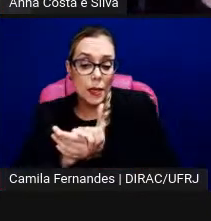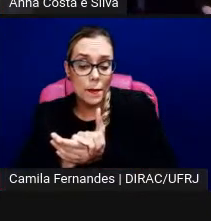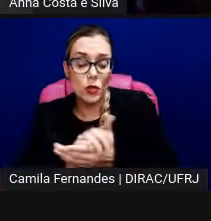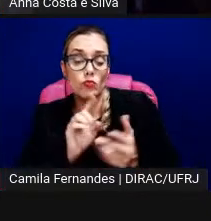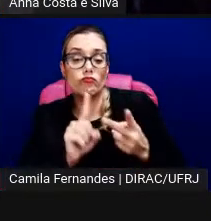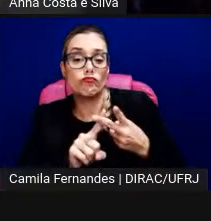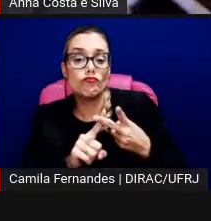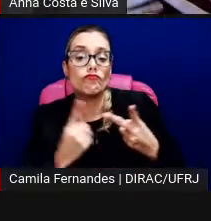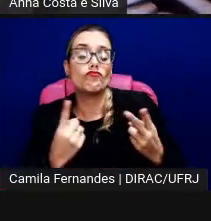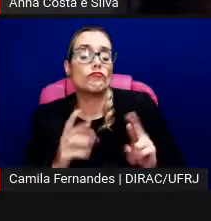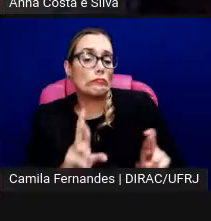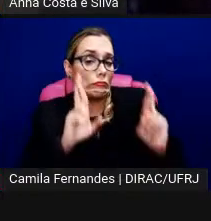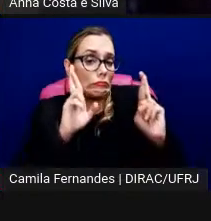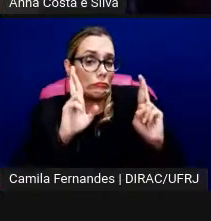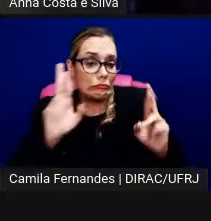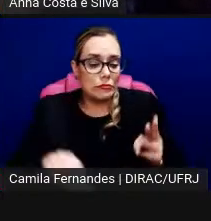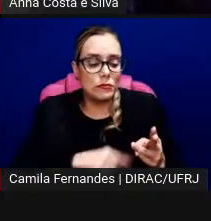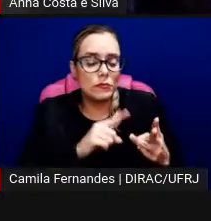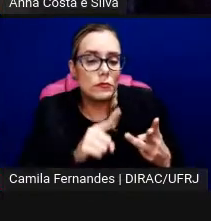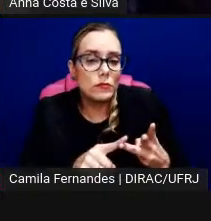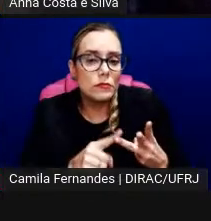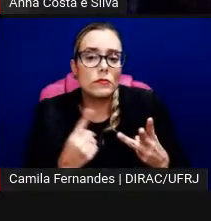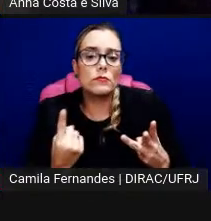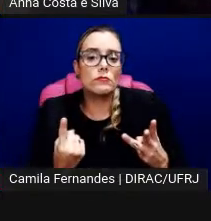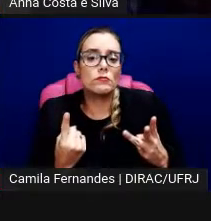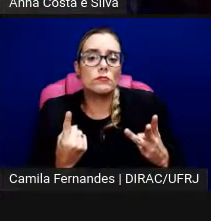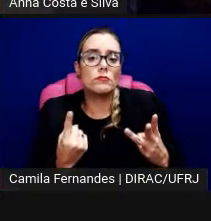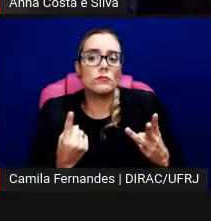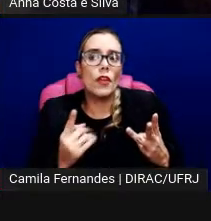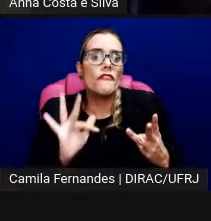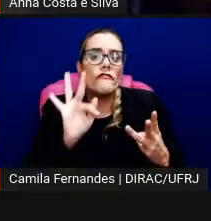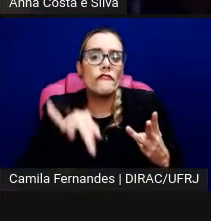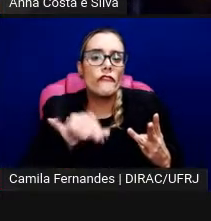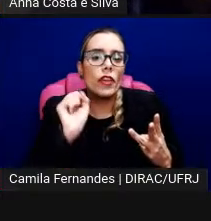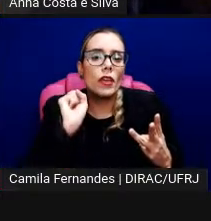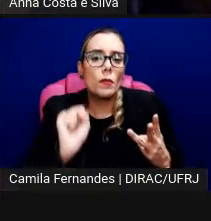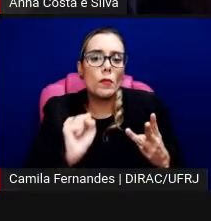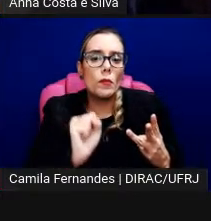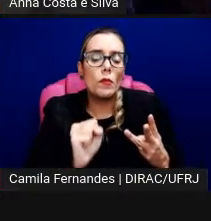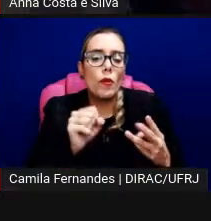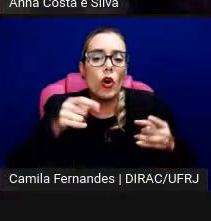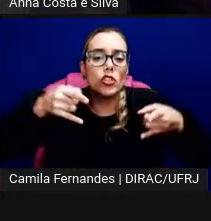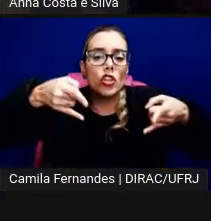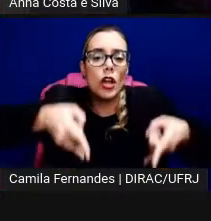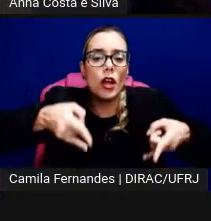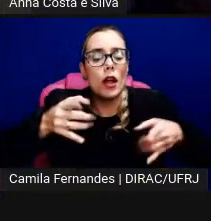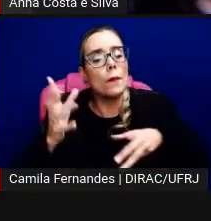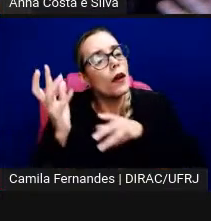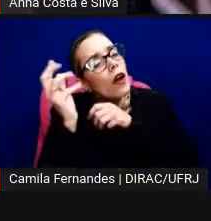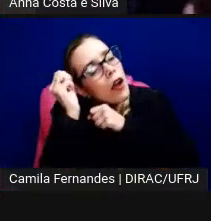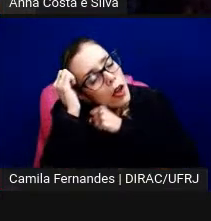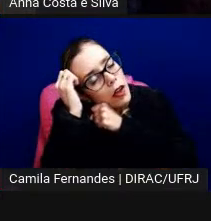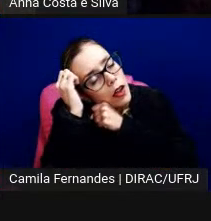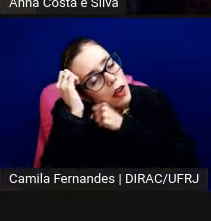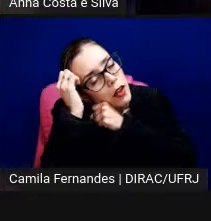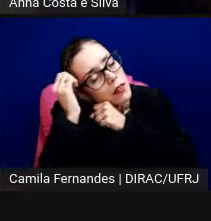e terminar deitada numa cama de uma toque-stoque com uma pessoa desconhecida falando sobre essas questões.